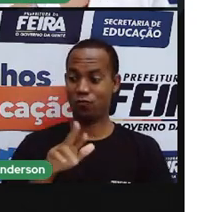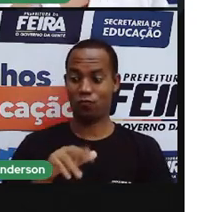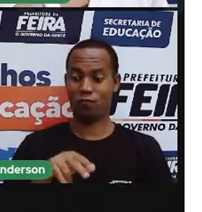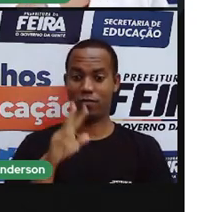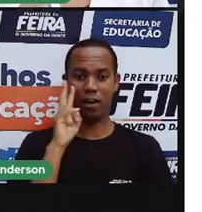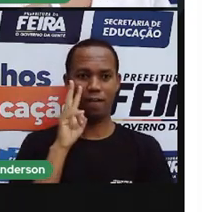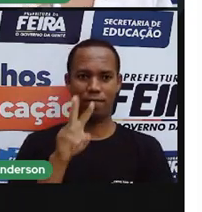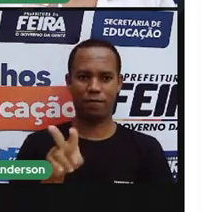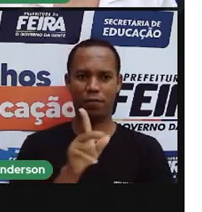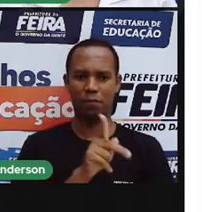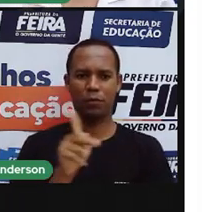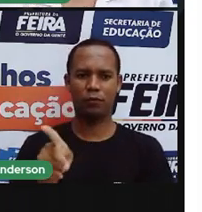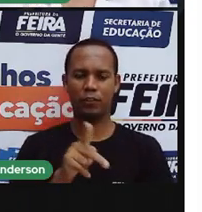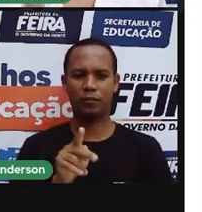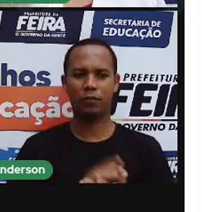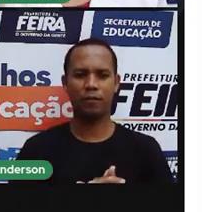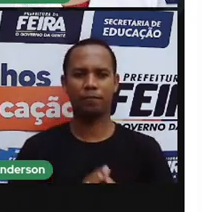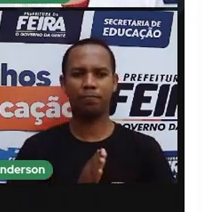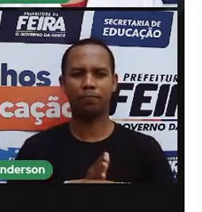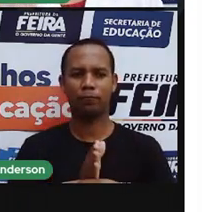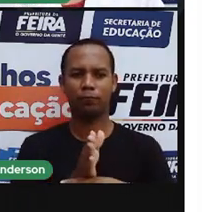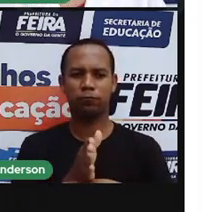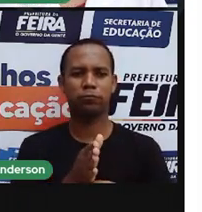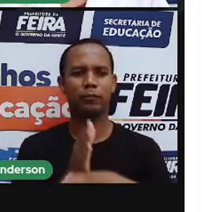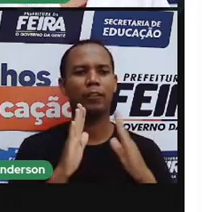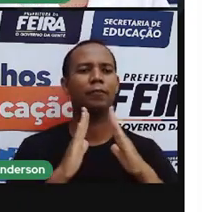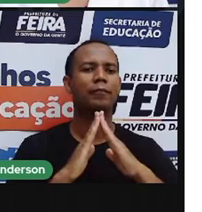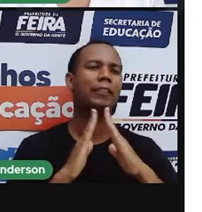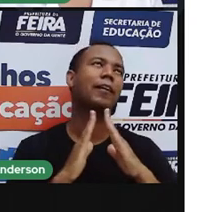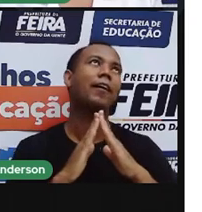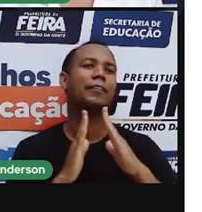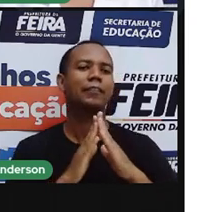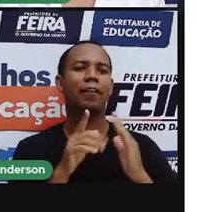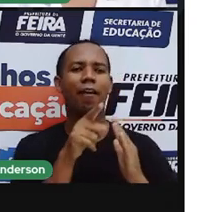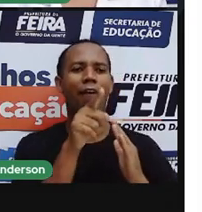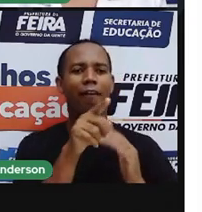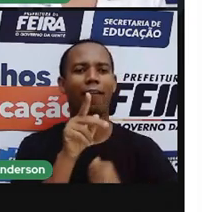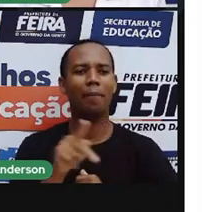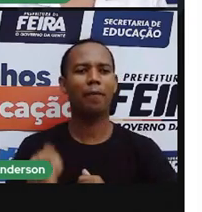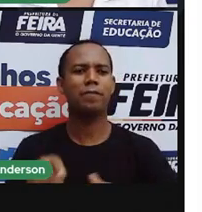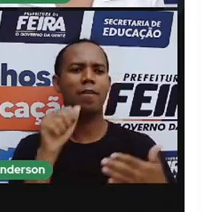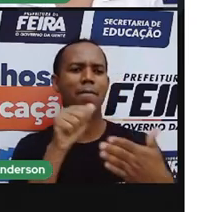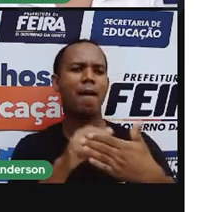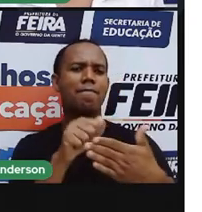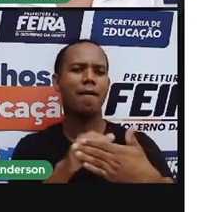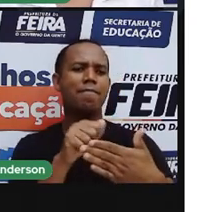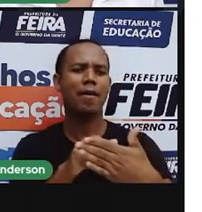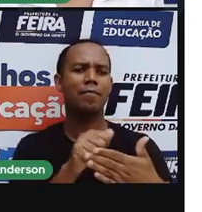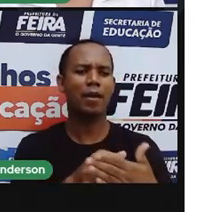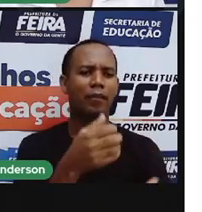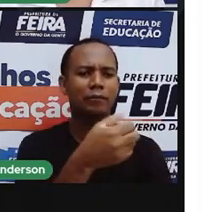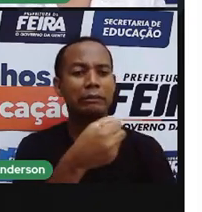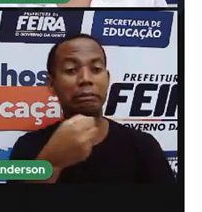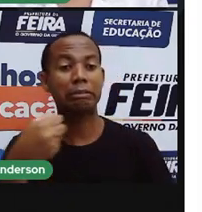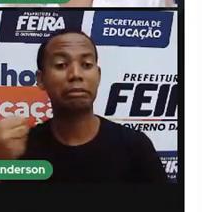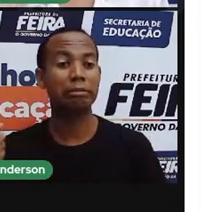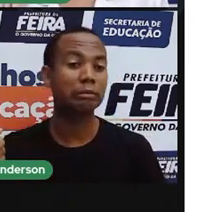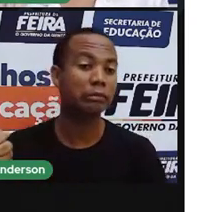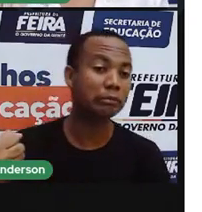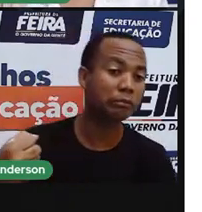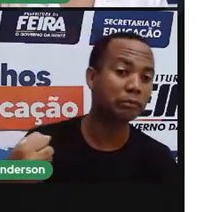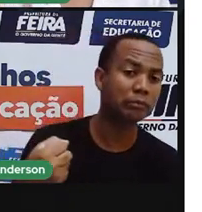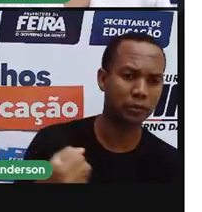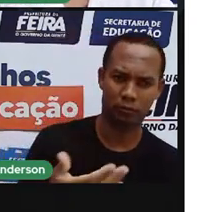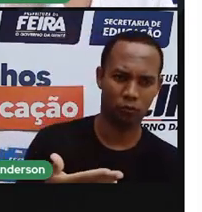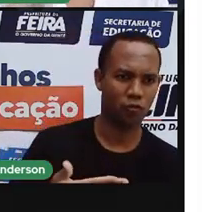E aí, um belo dia, Anderson está lá na casa dele, e aí eu chego, pato na porta, aí Anderson abre a porta, sem me